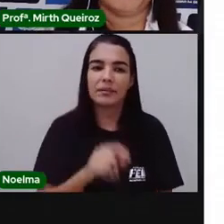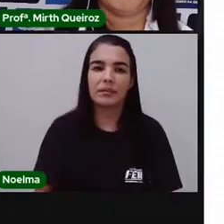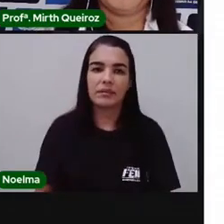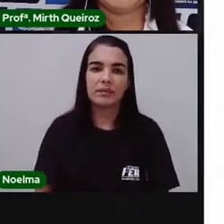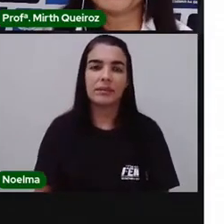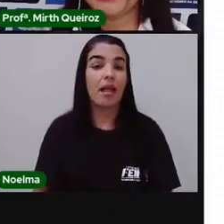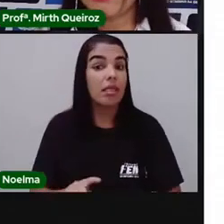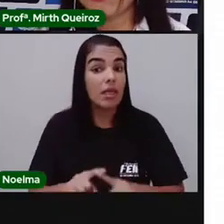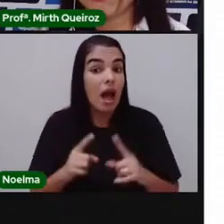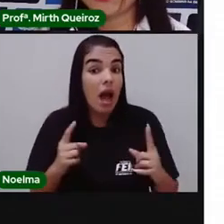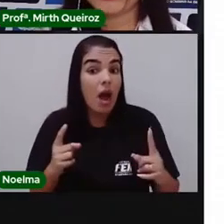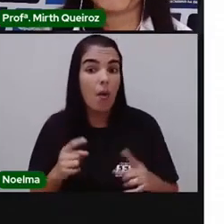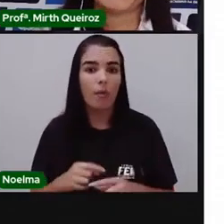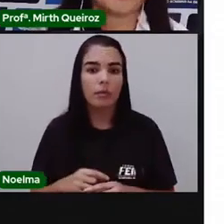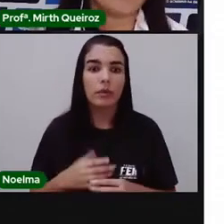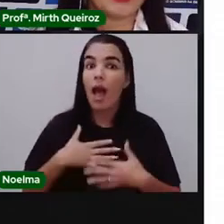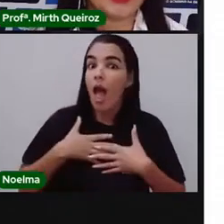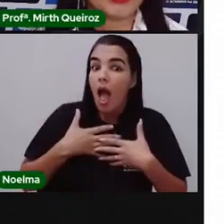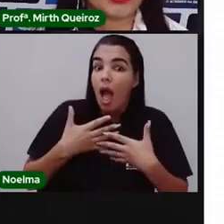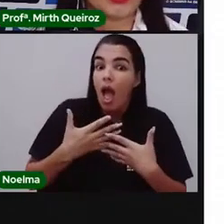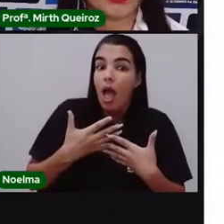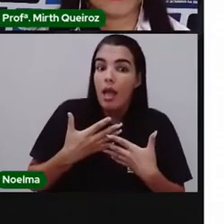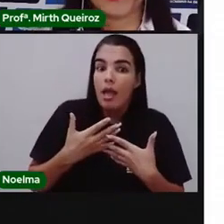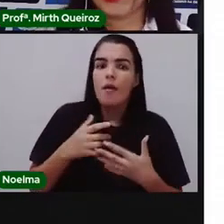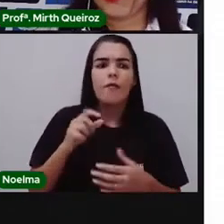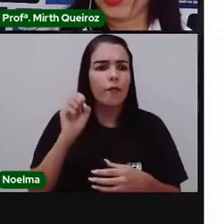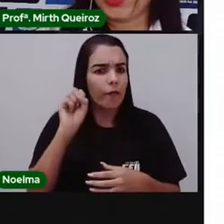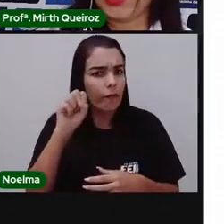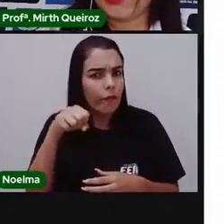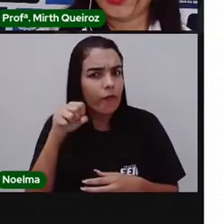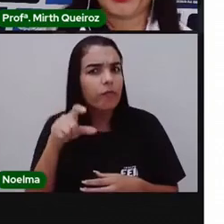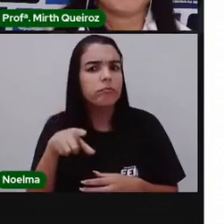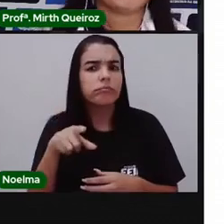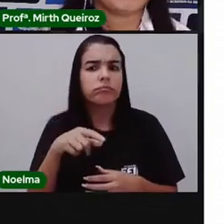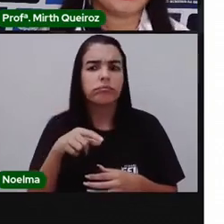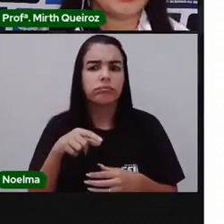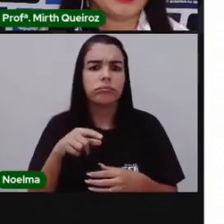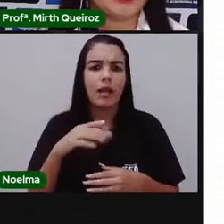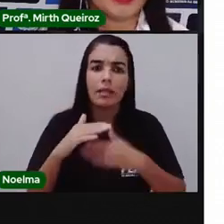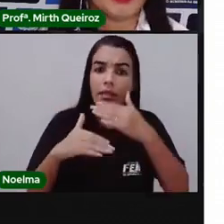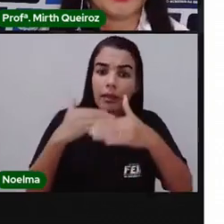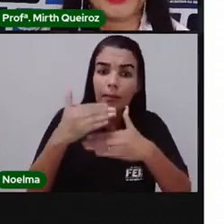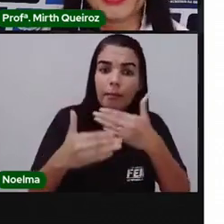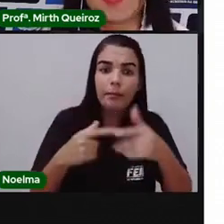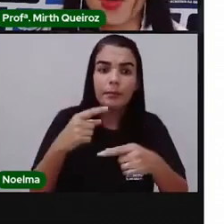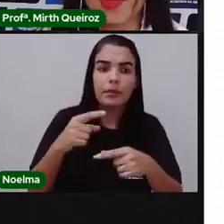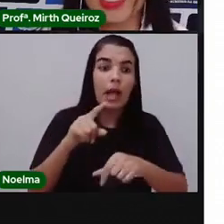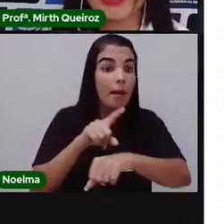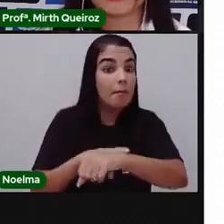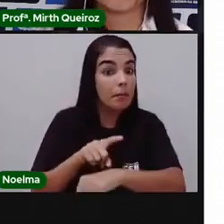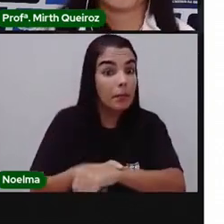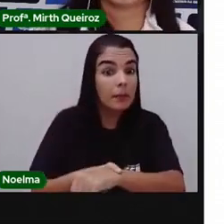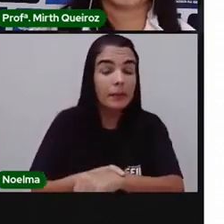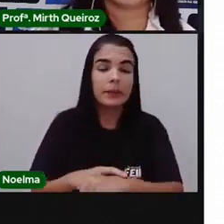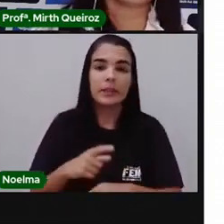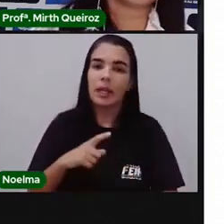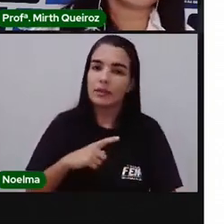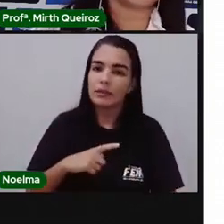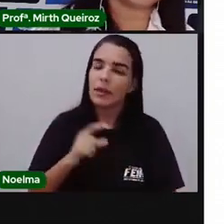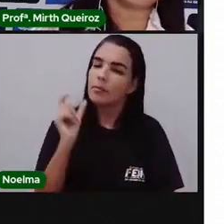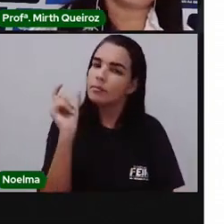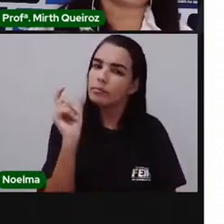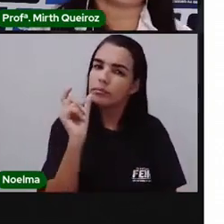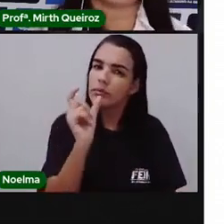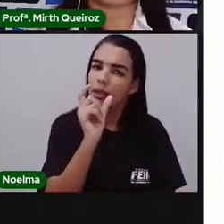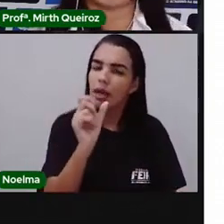Então, de repente, foi quando, em seguida, nesse momento, são alguns